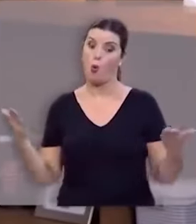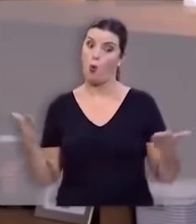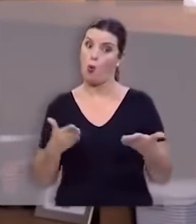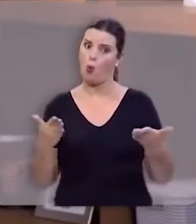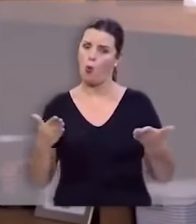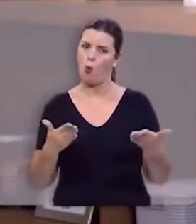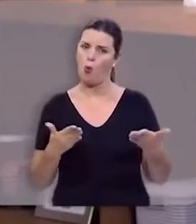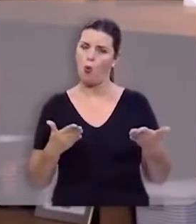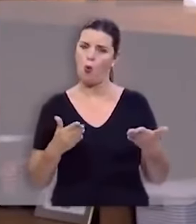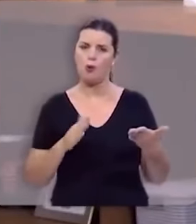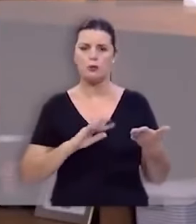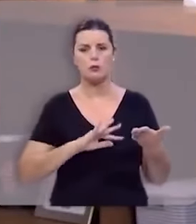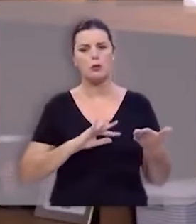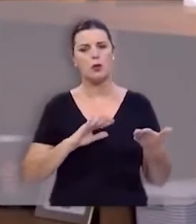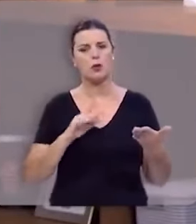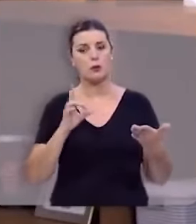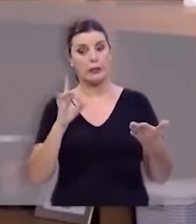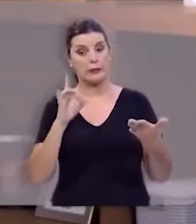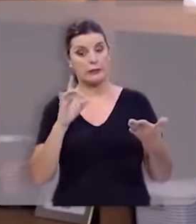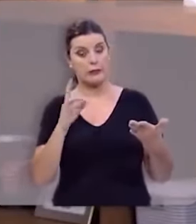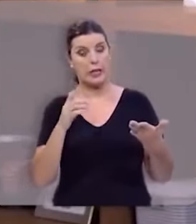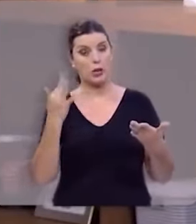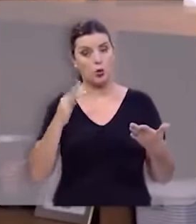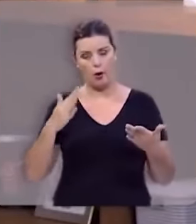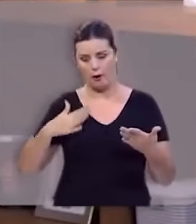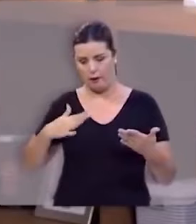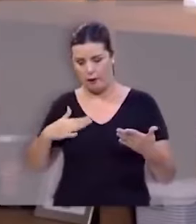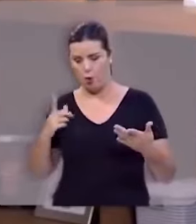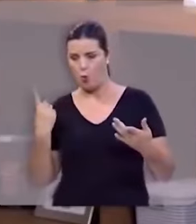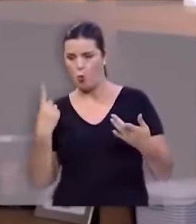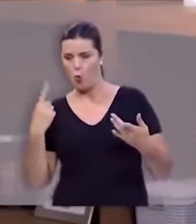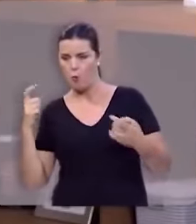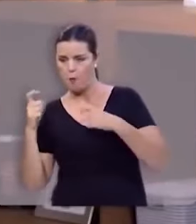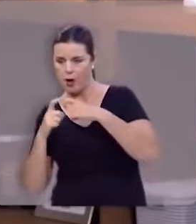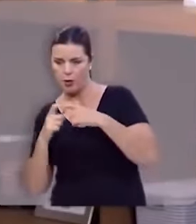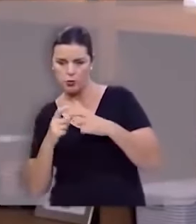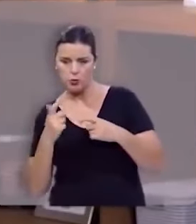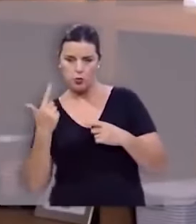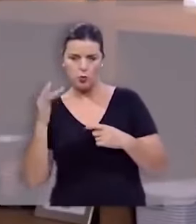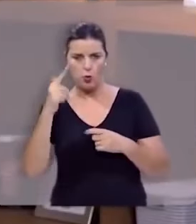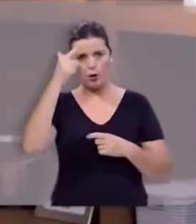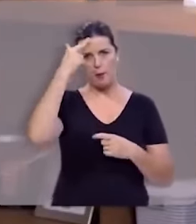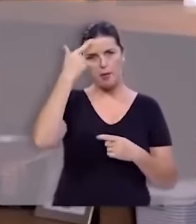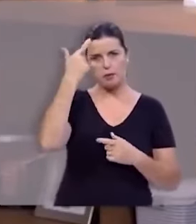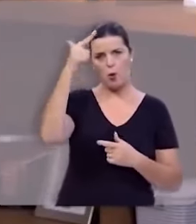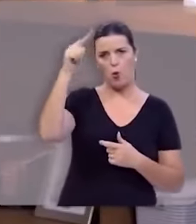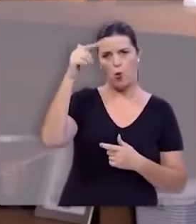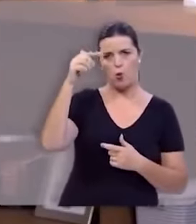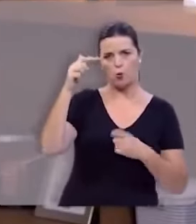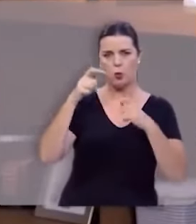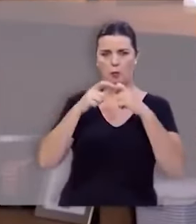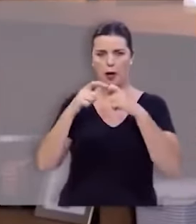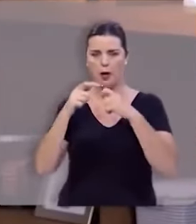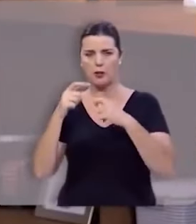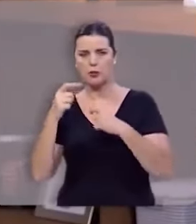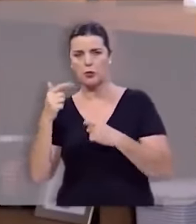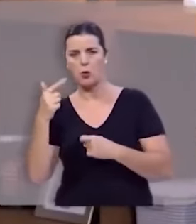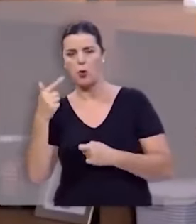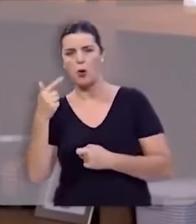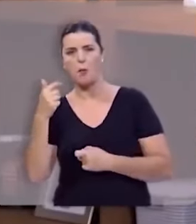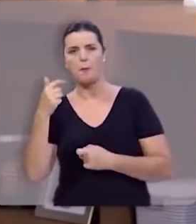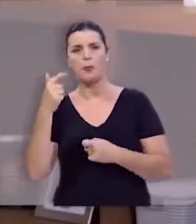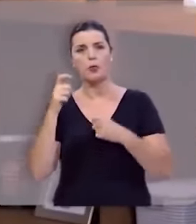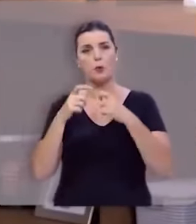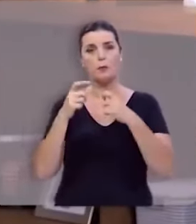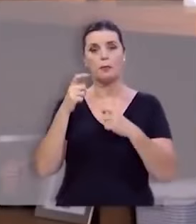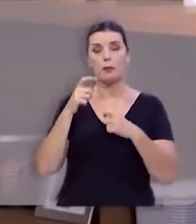hoje se a dor é do lado direito é um médico se a dor é do lado esquerdo é outro médico se a dor de dente é de um jeito é um